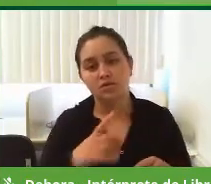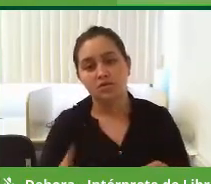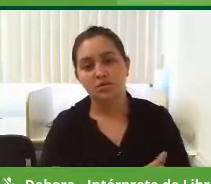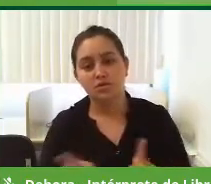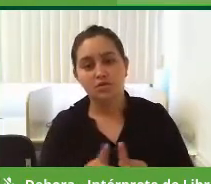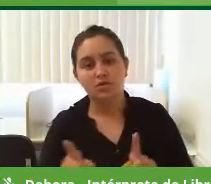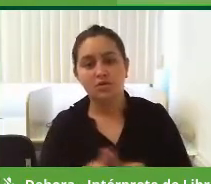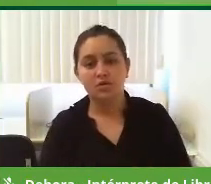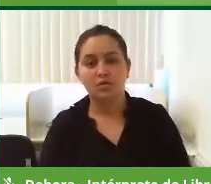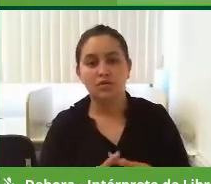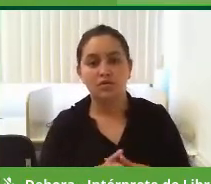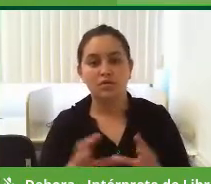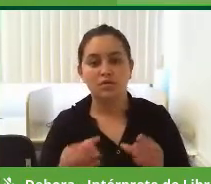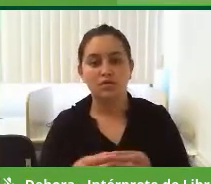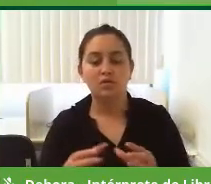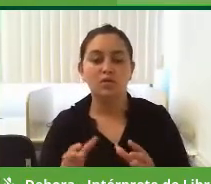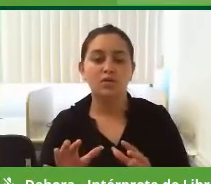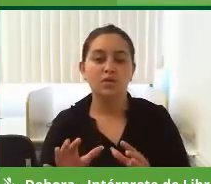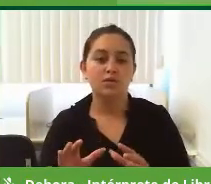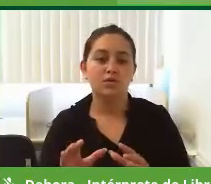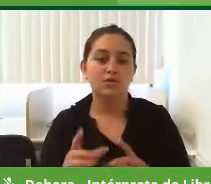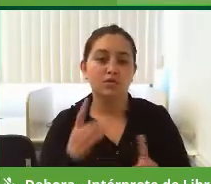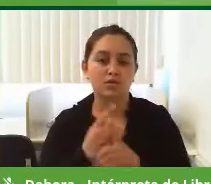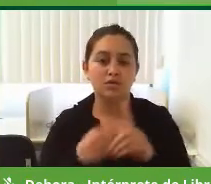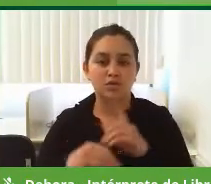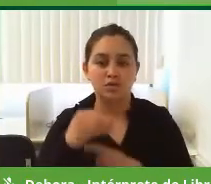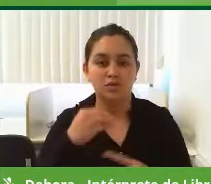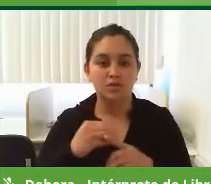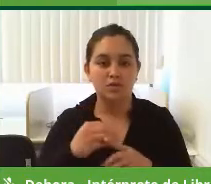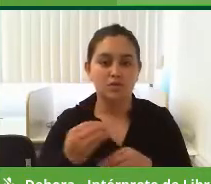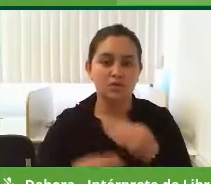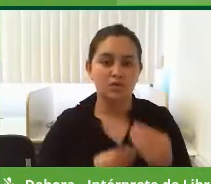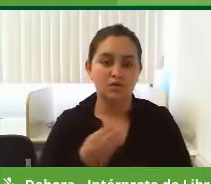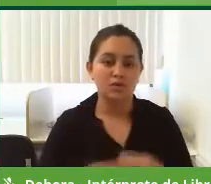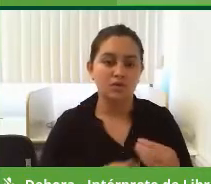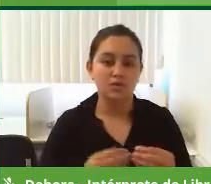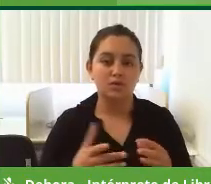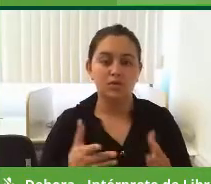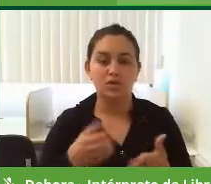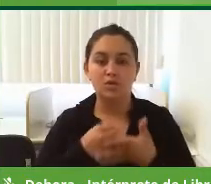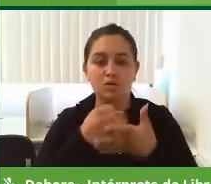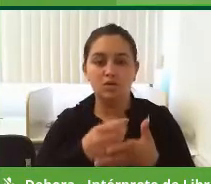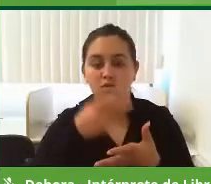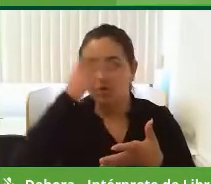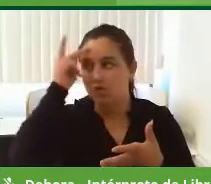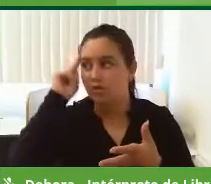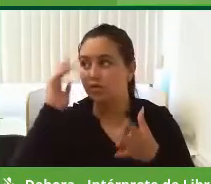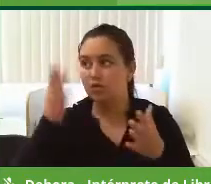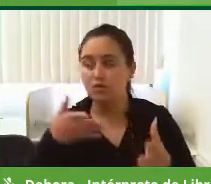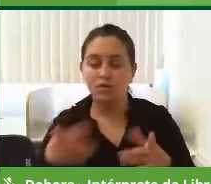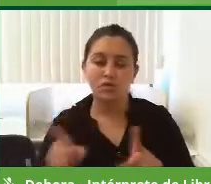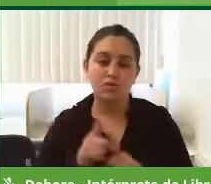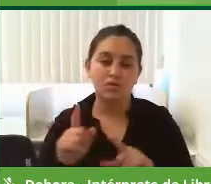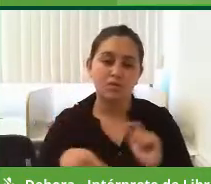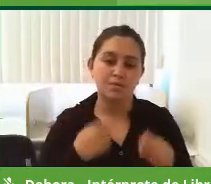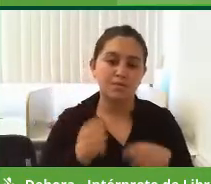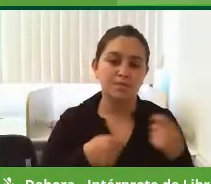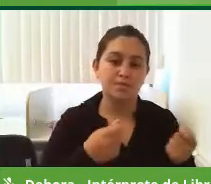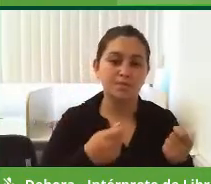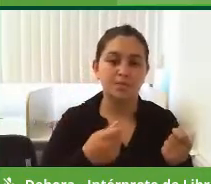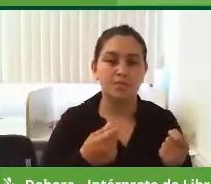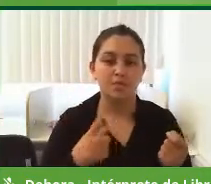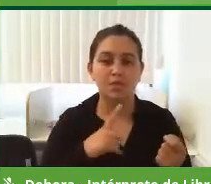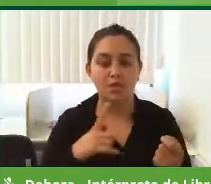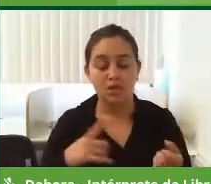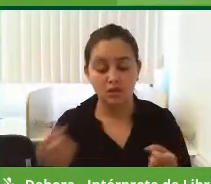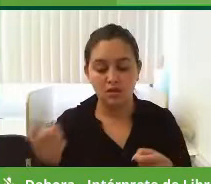com os movimentos sociais. Nós vemos que é uma forma de você estar ajudando as pessoas, porque hoje as administrações têm que